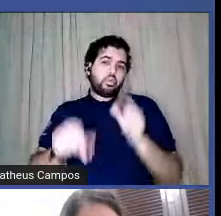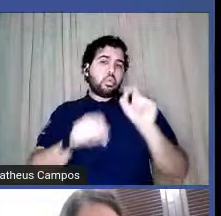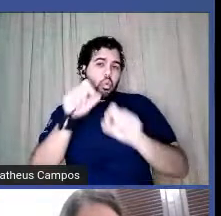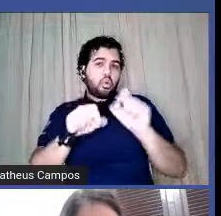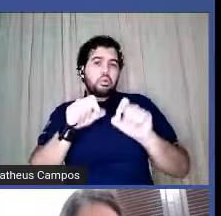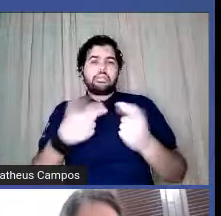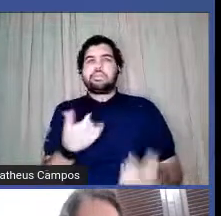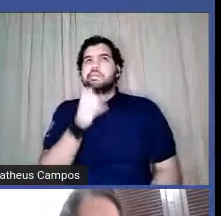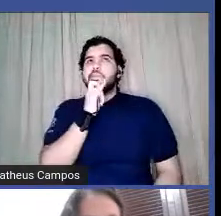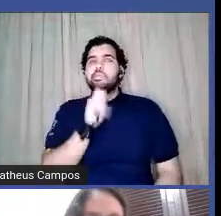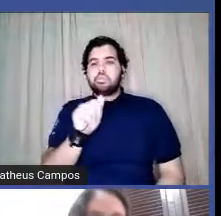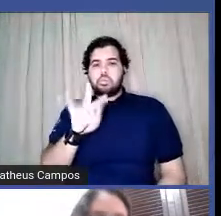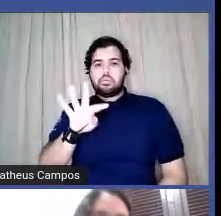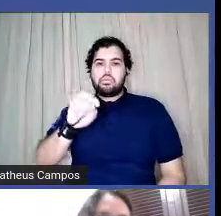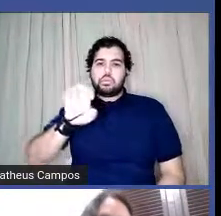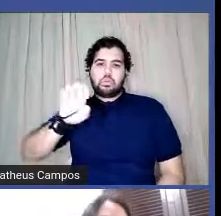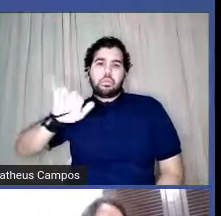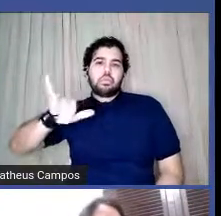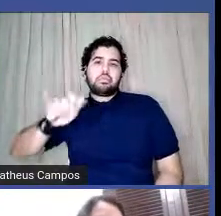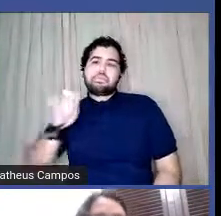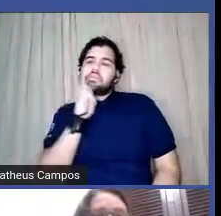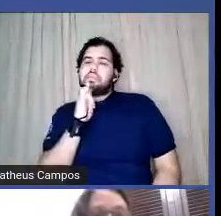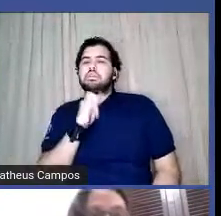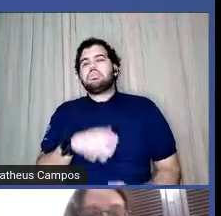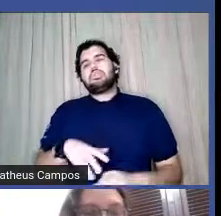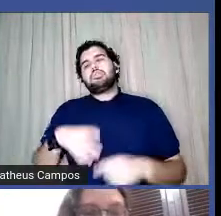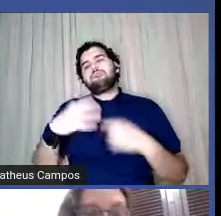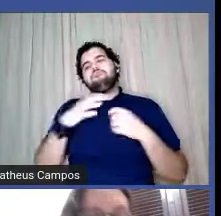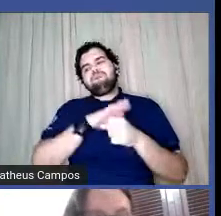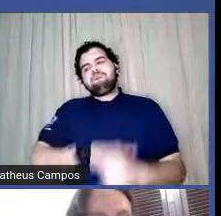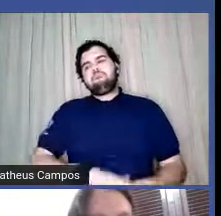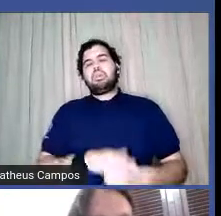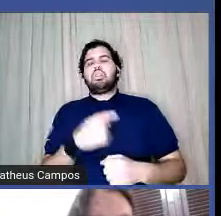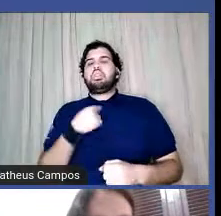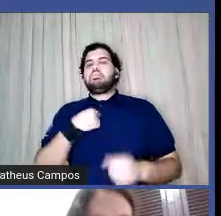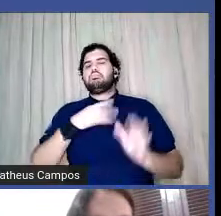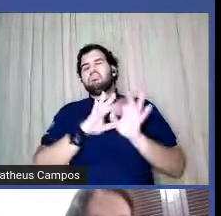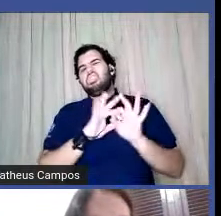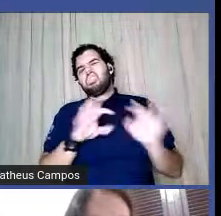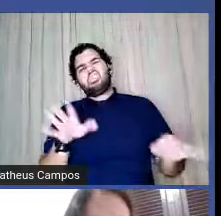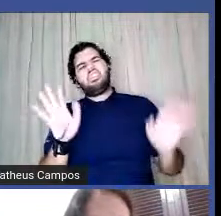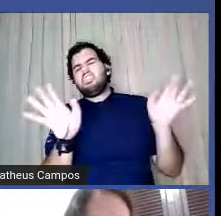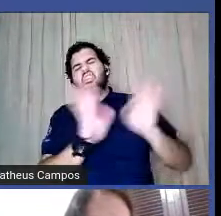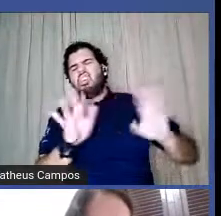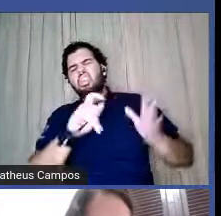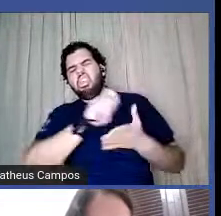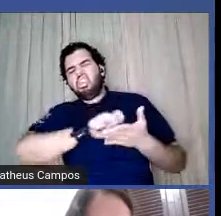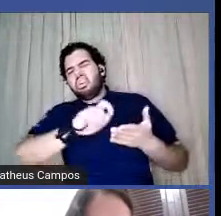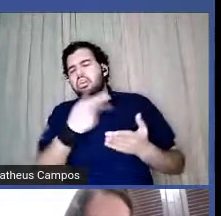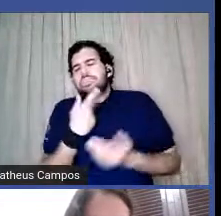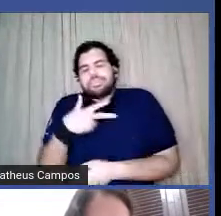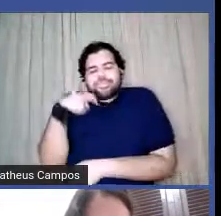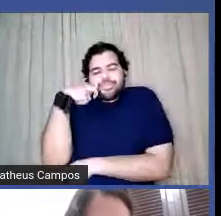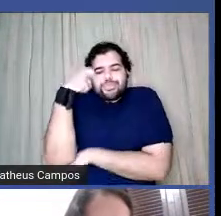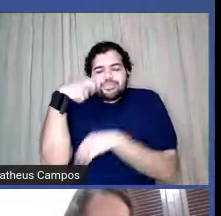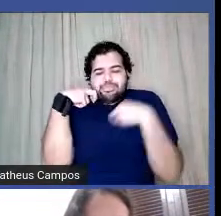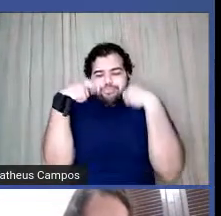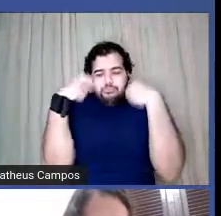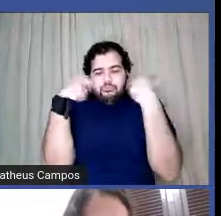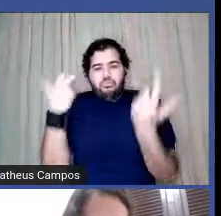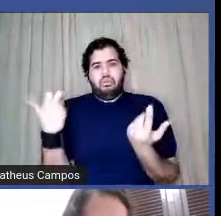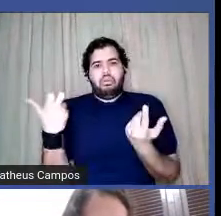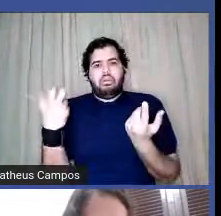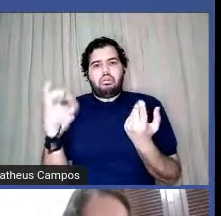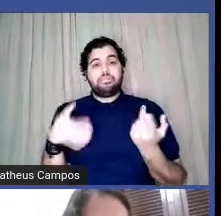por vezes é muito prejudicada, né, então a gente vai deixando ali, não, escreve uma coisa, tenho vergonha, né, e